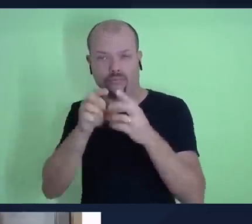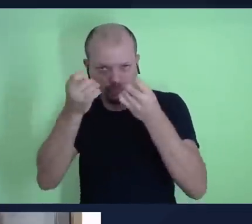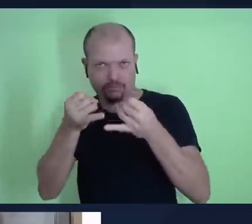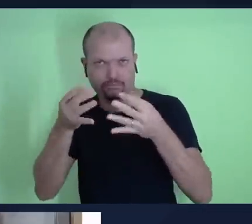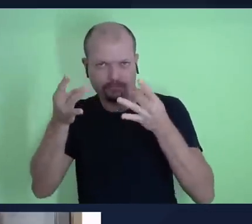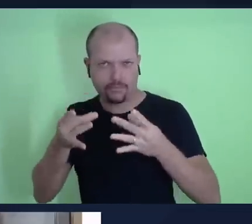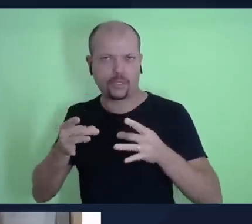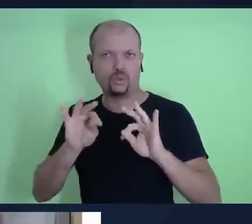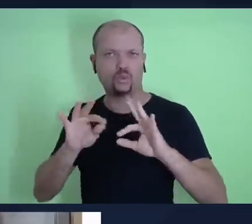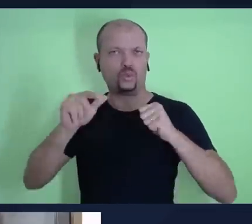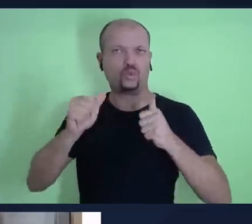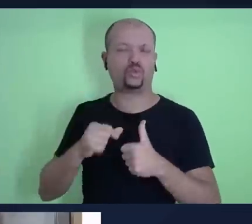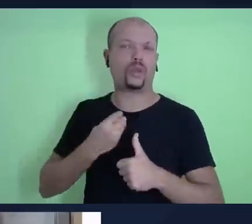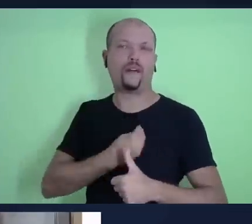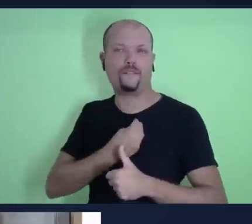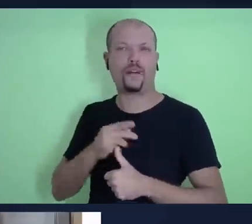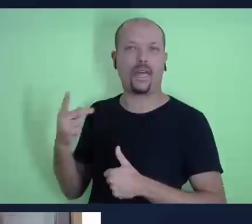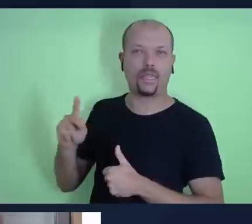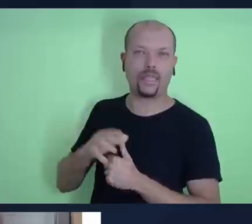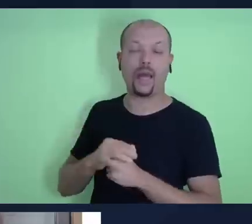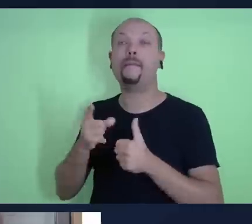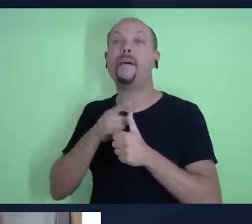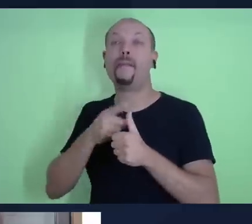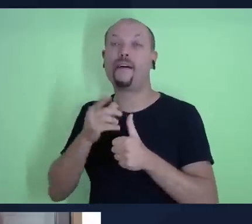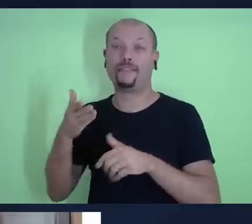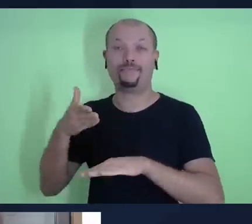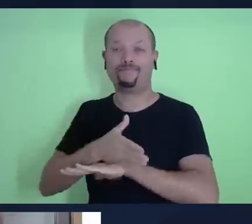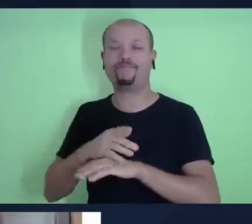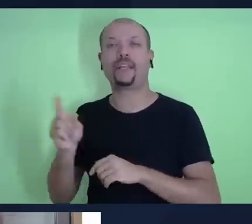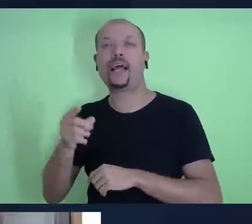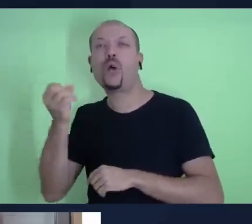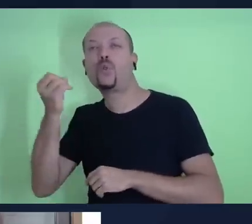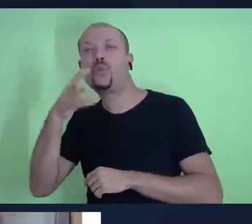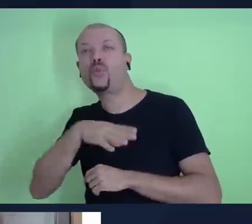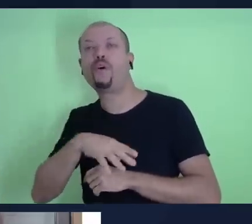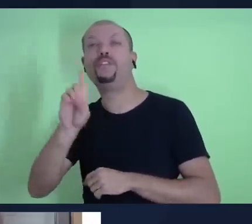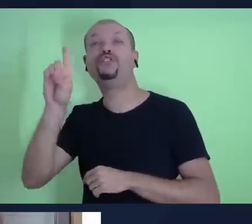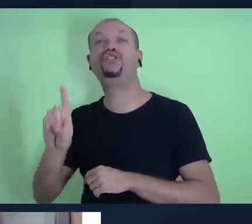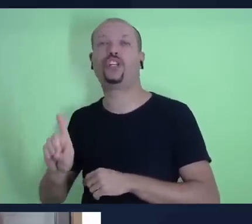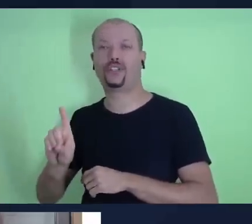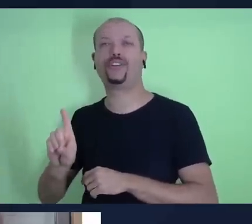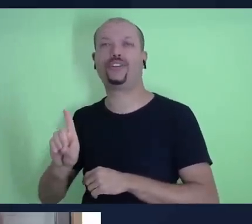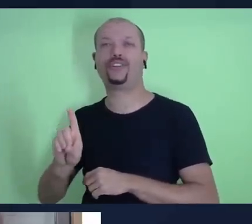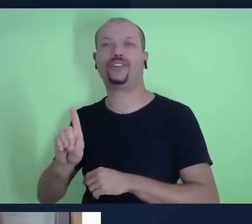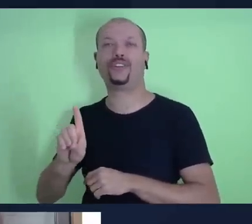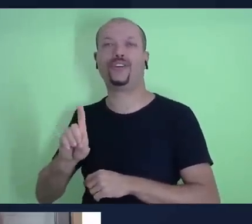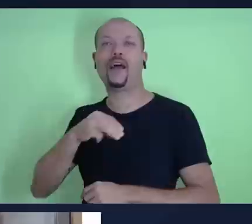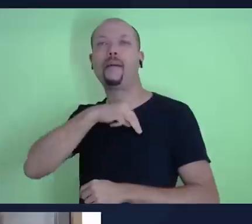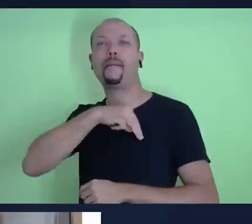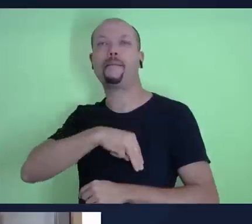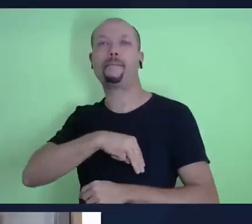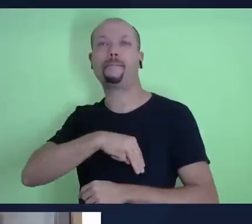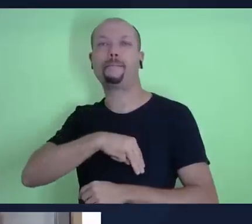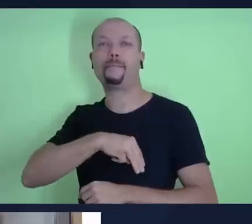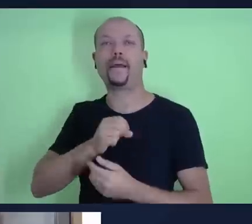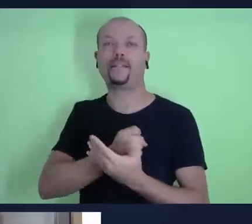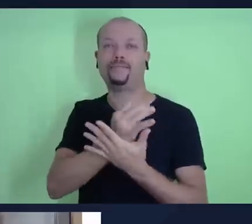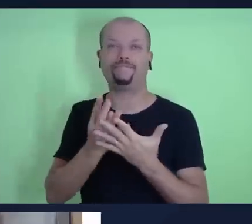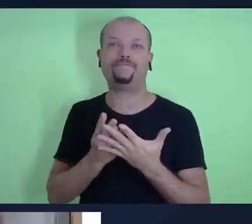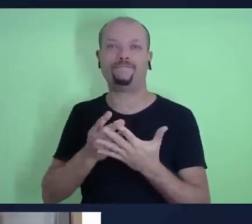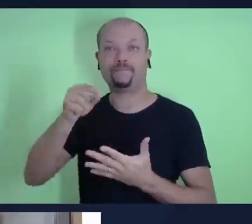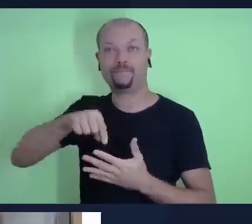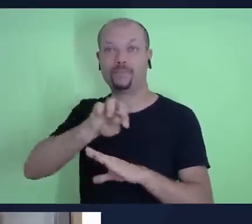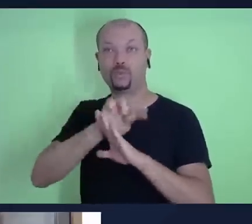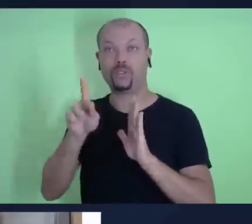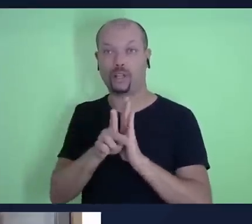trajetória, a primeira vez que está conosco, ele é um novo diretor do Ministério da Escola Sabatina da Igreja do Unaspe.